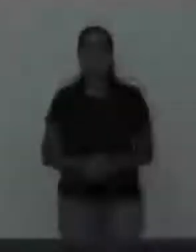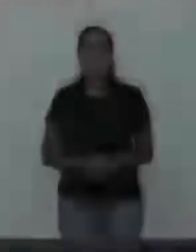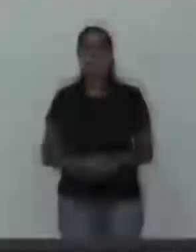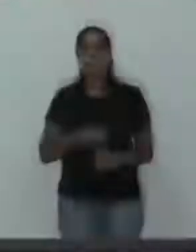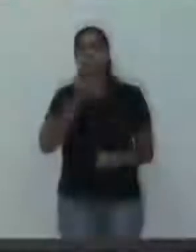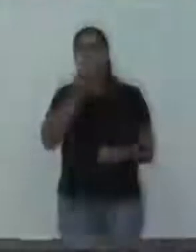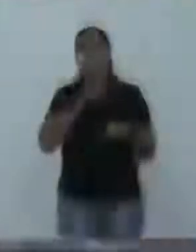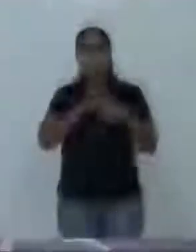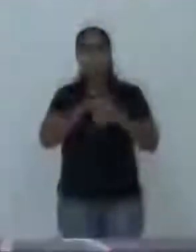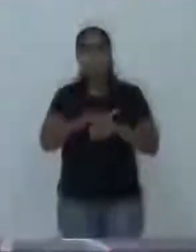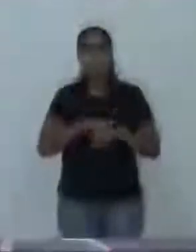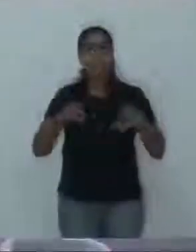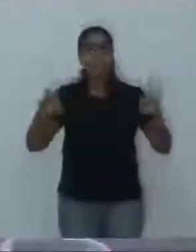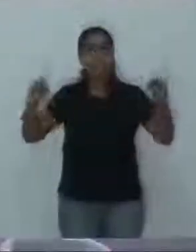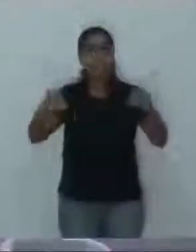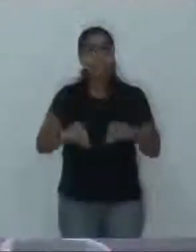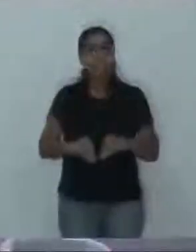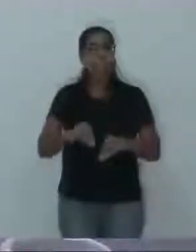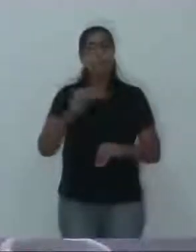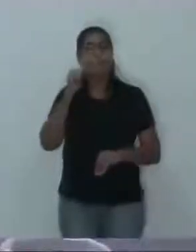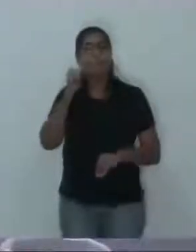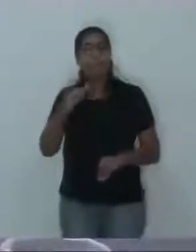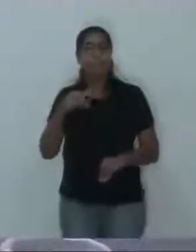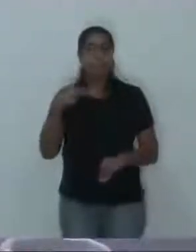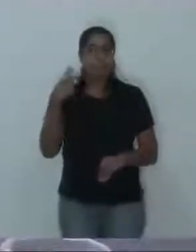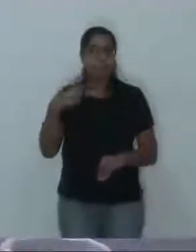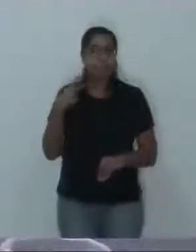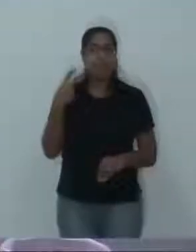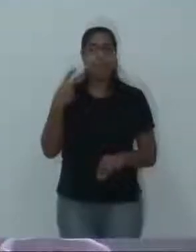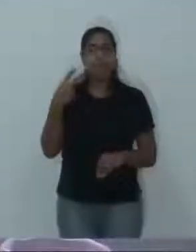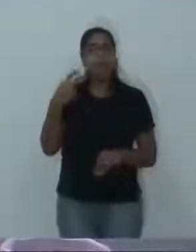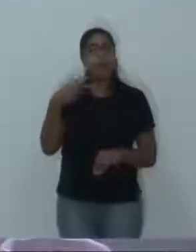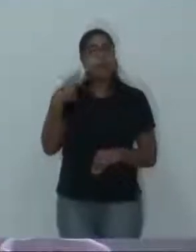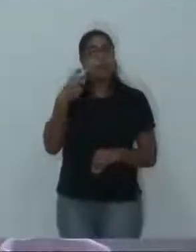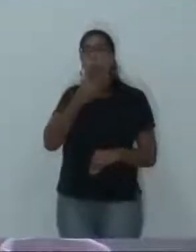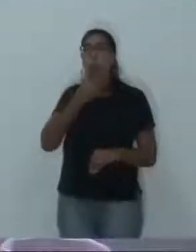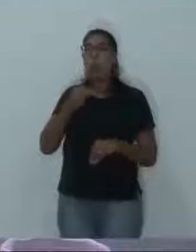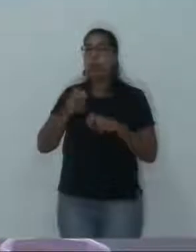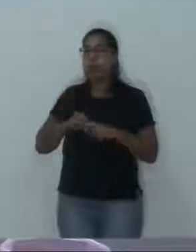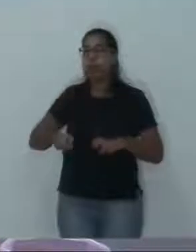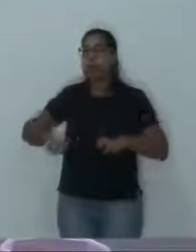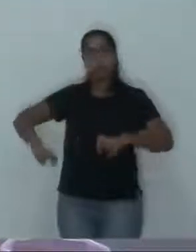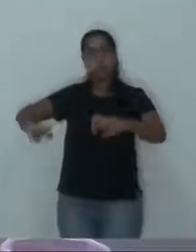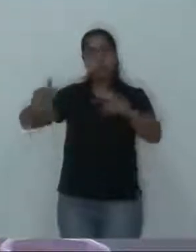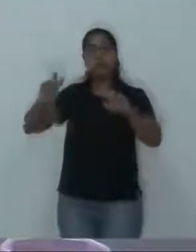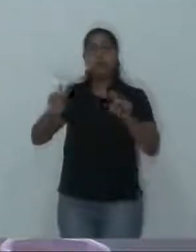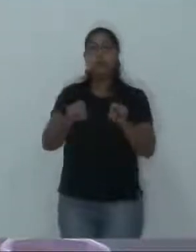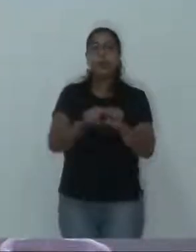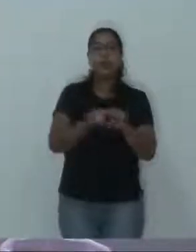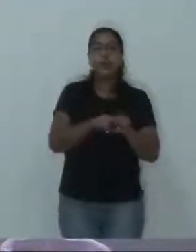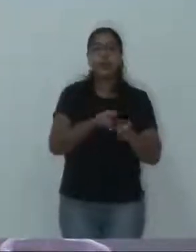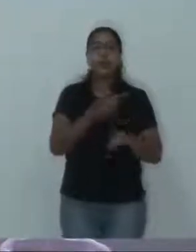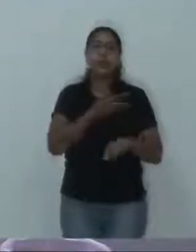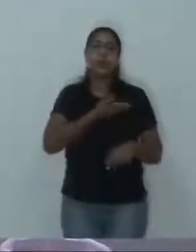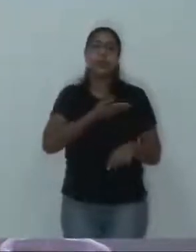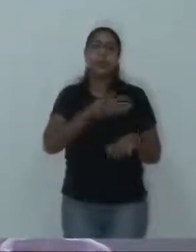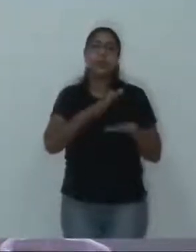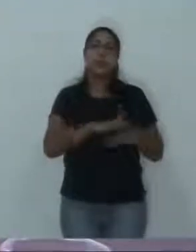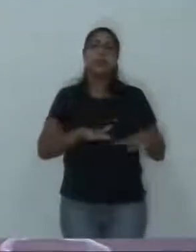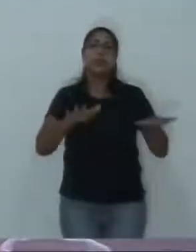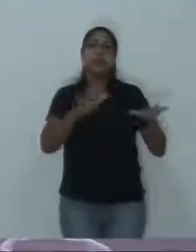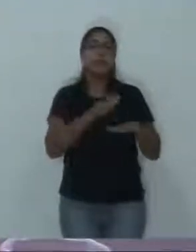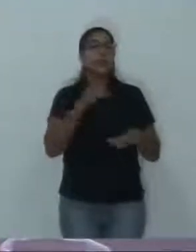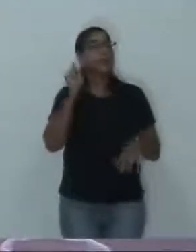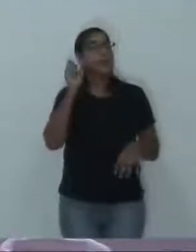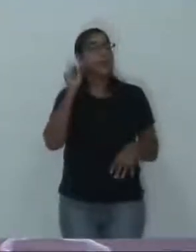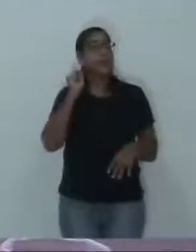Boa noite a todos, vereadora Ana, vereadora Flávia, demais vereadores, amigos, ouvintes. Tem alguns temas